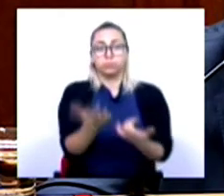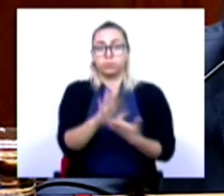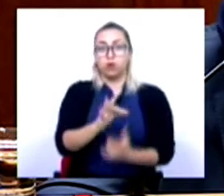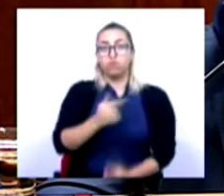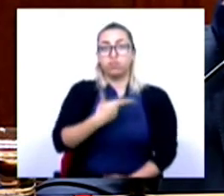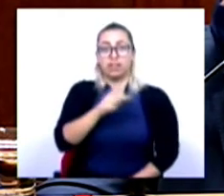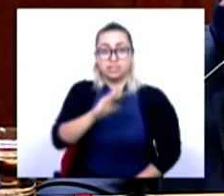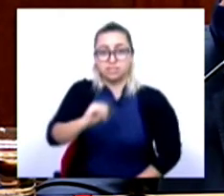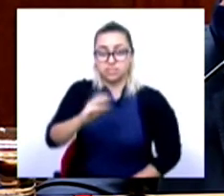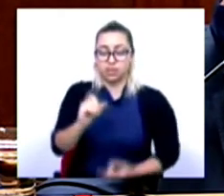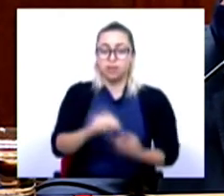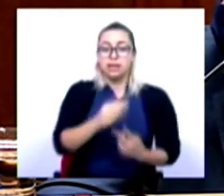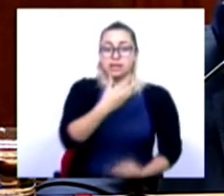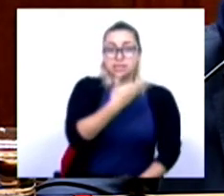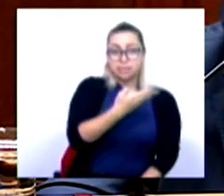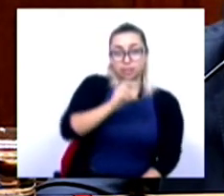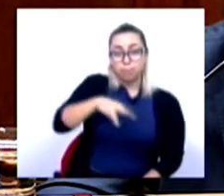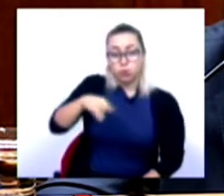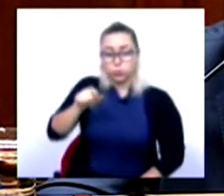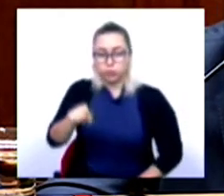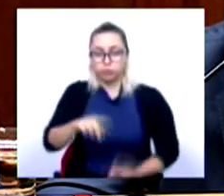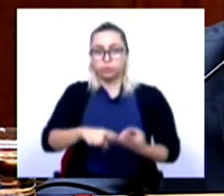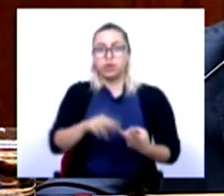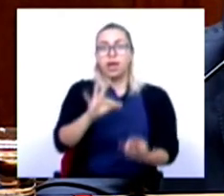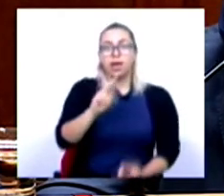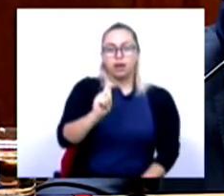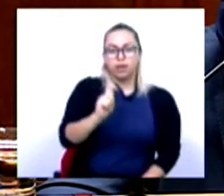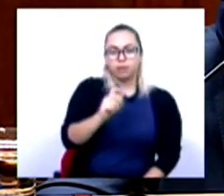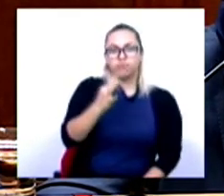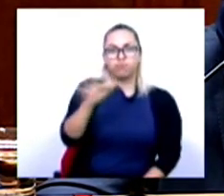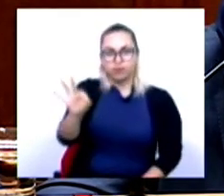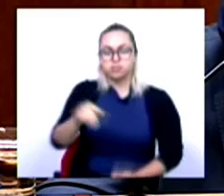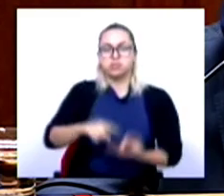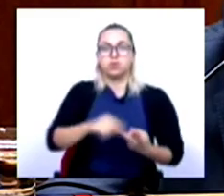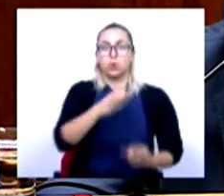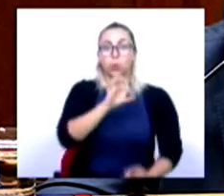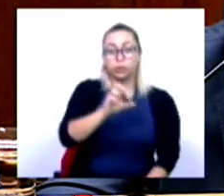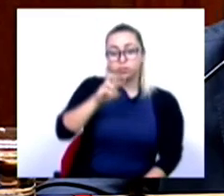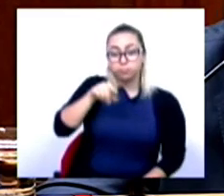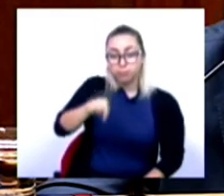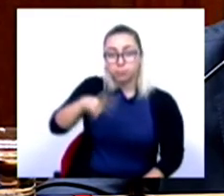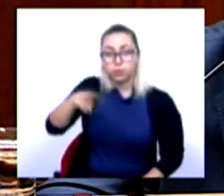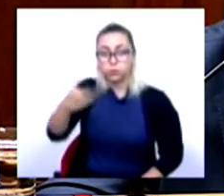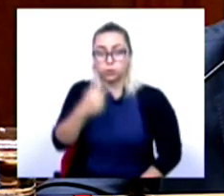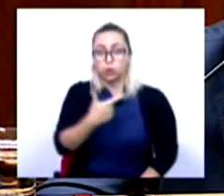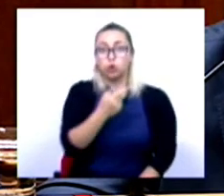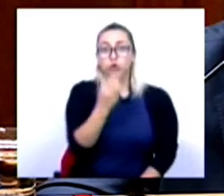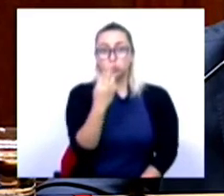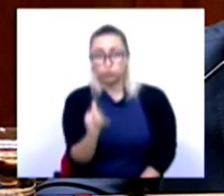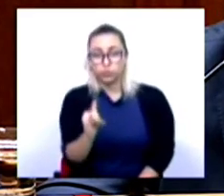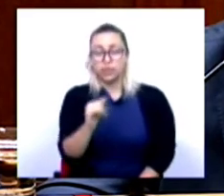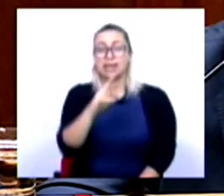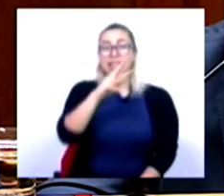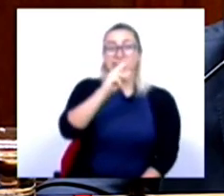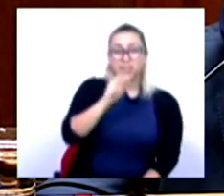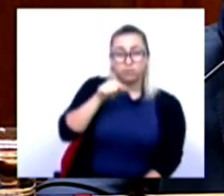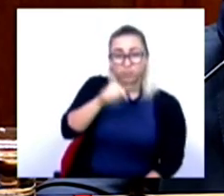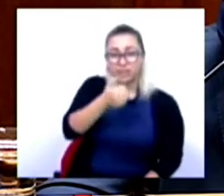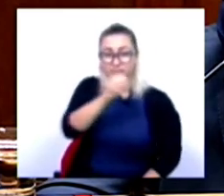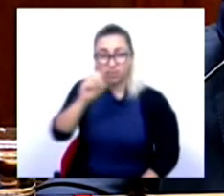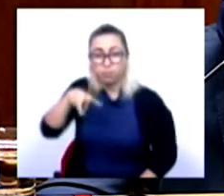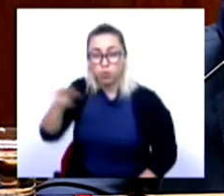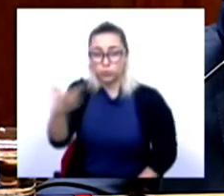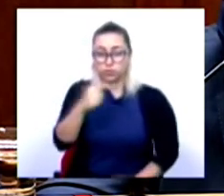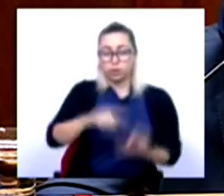7 mil milhões de euros. Air France, 8 mil milhões de euros. TUI, 3 mil e 500 milhões de euros.